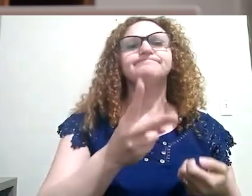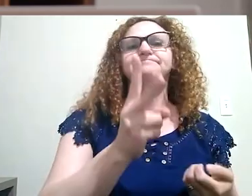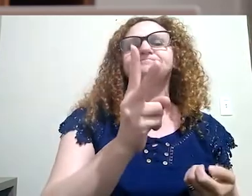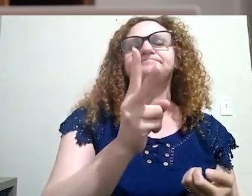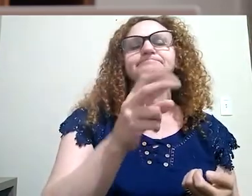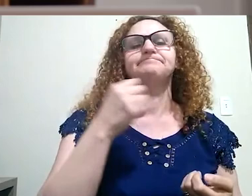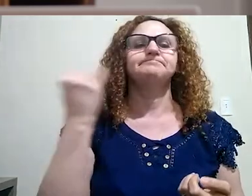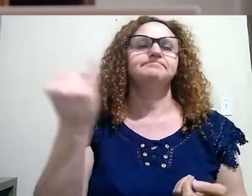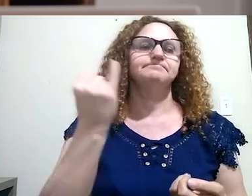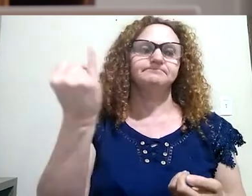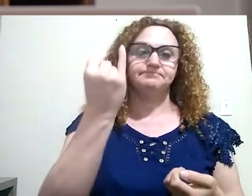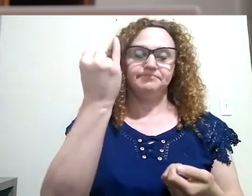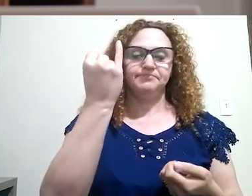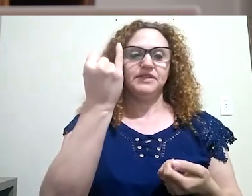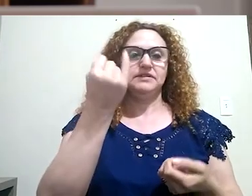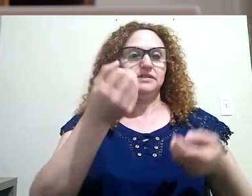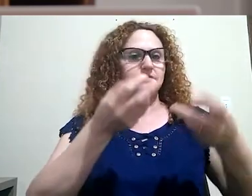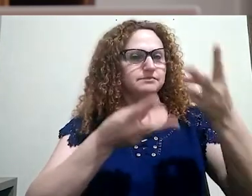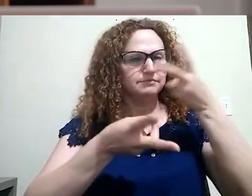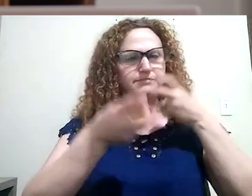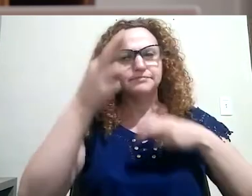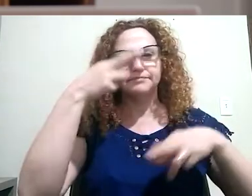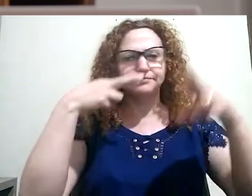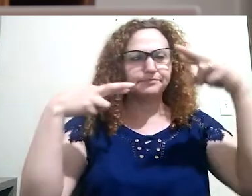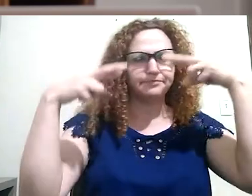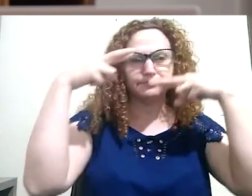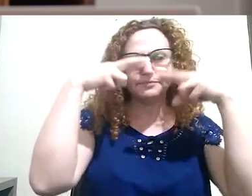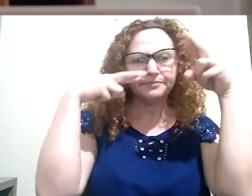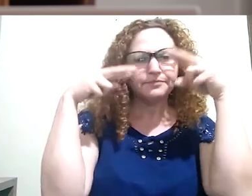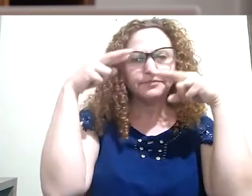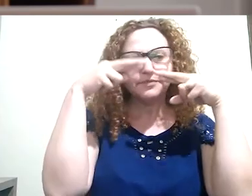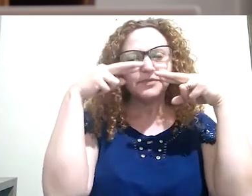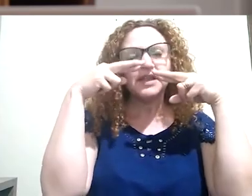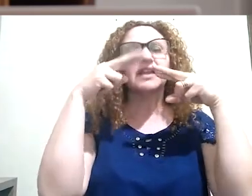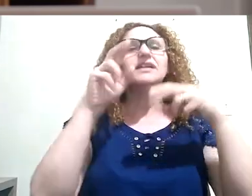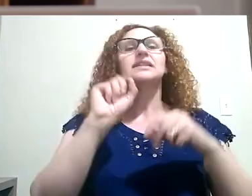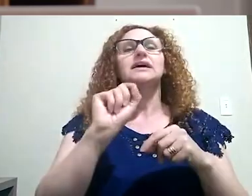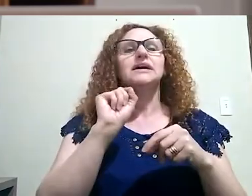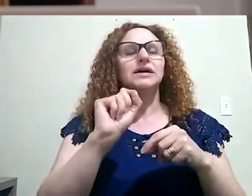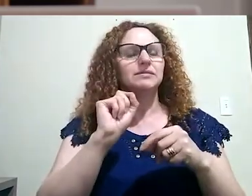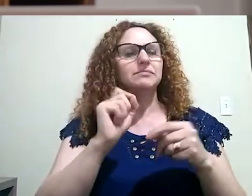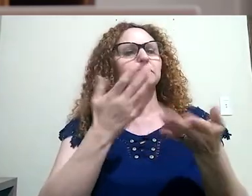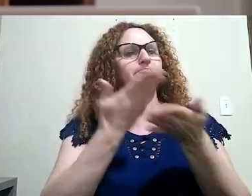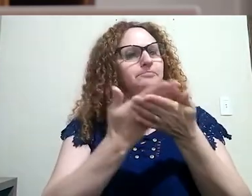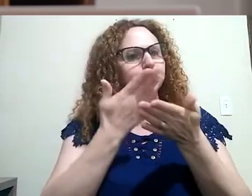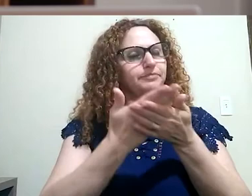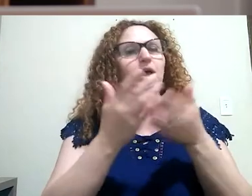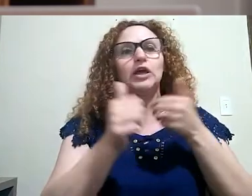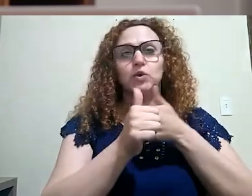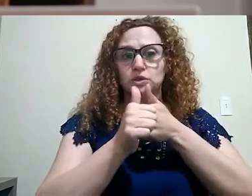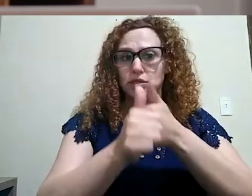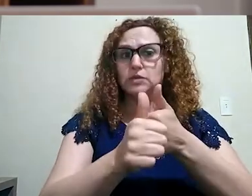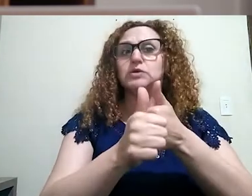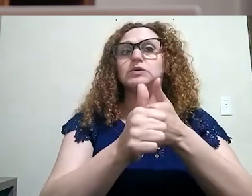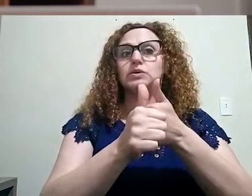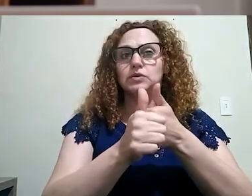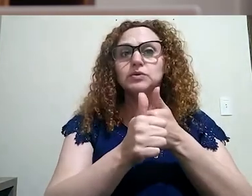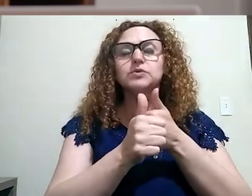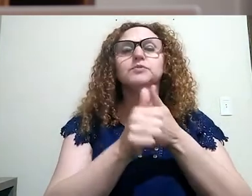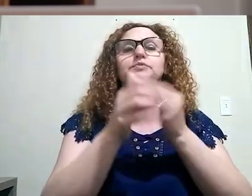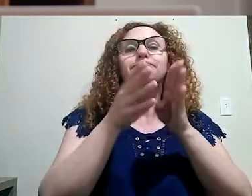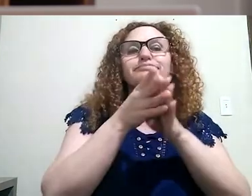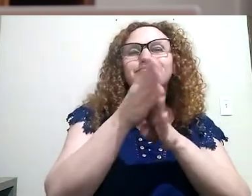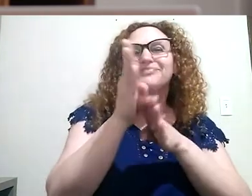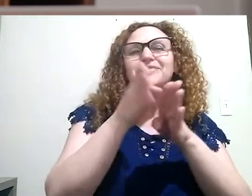muito importante. Vocês observarão também algumas dicas de estudos e algumas